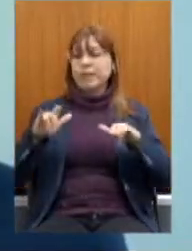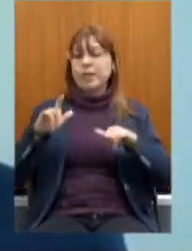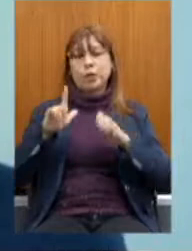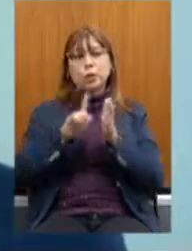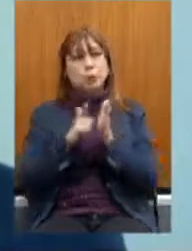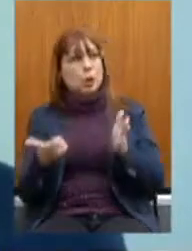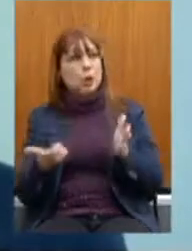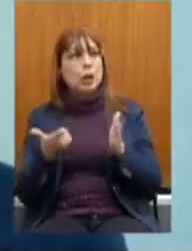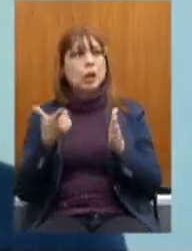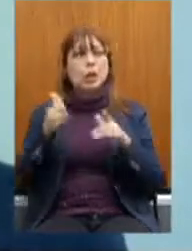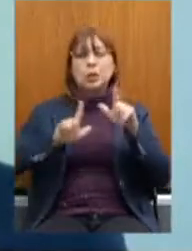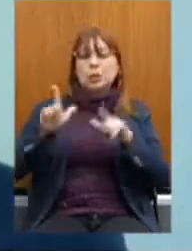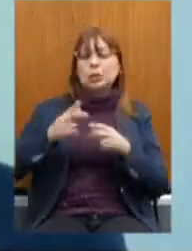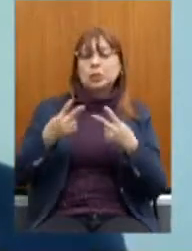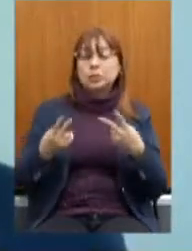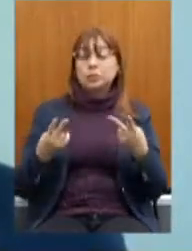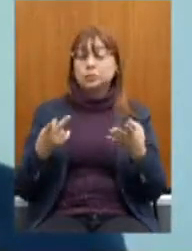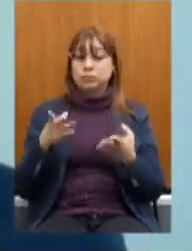Ele tem crescido